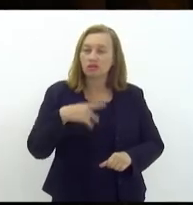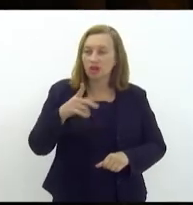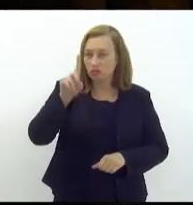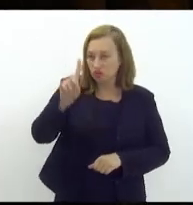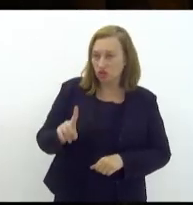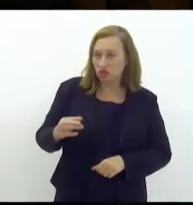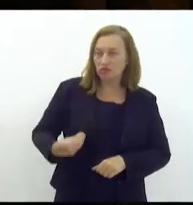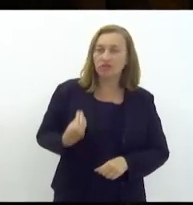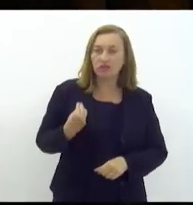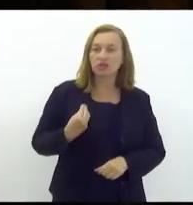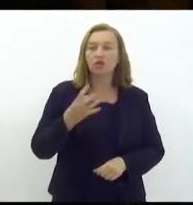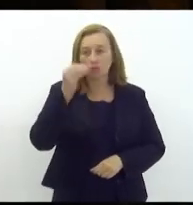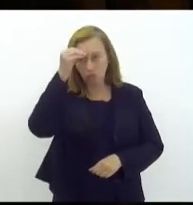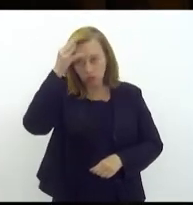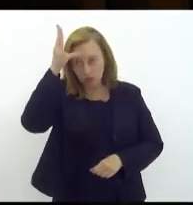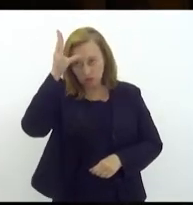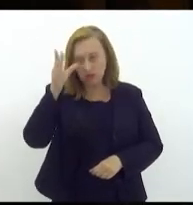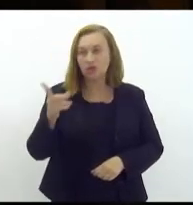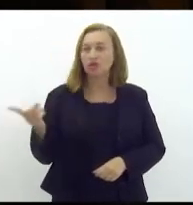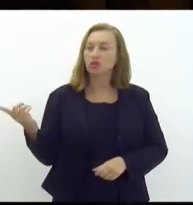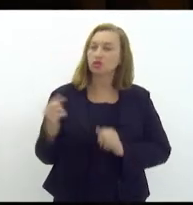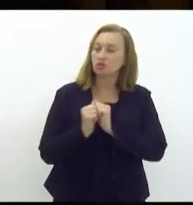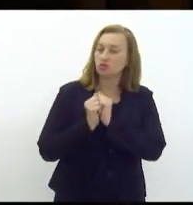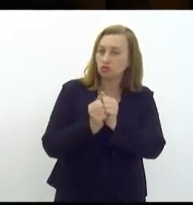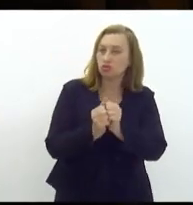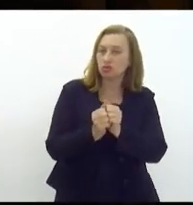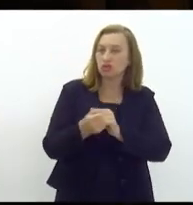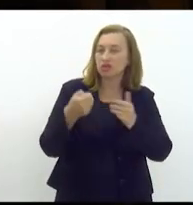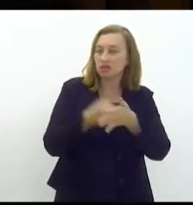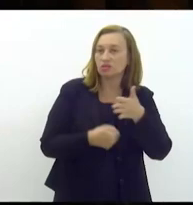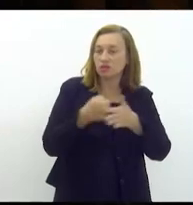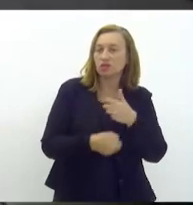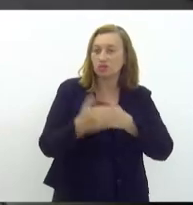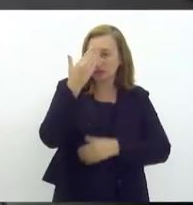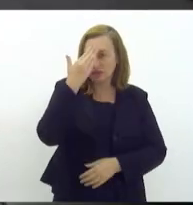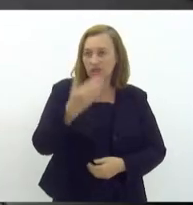vida e seu direito ao conhecimento e nós vamos estar juntos nessa luta obrigado